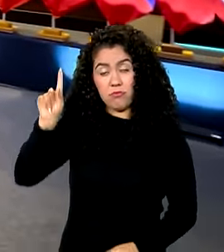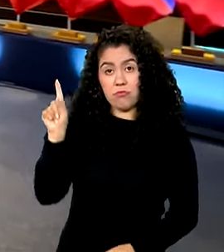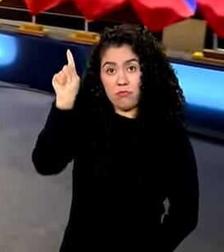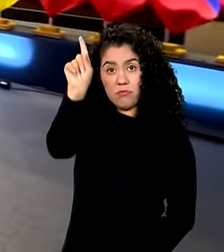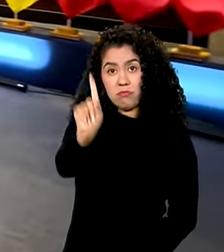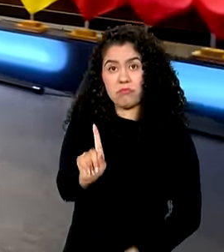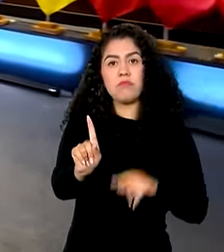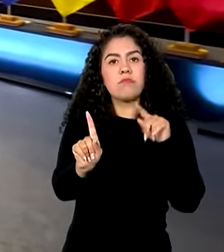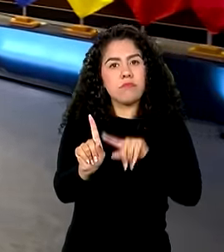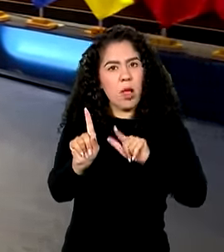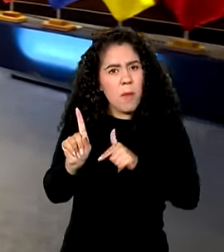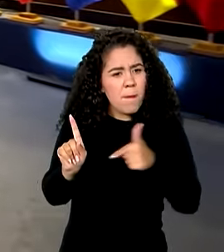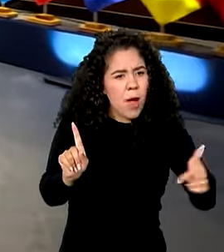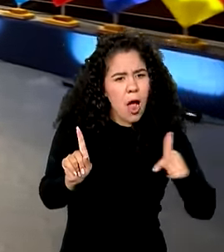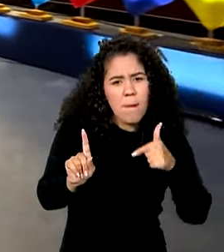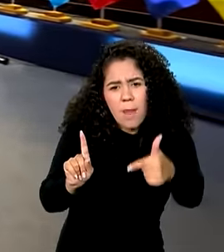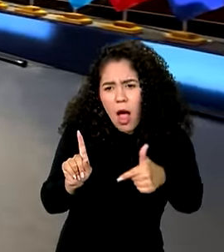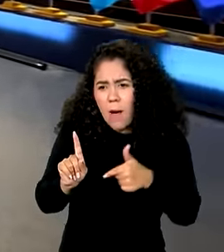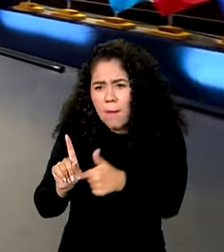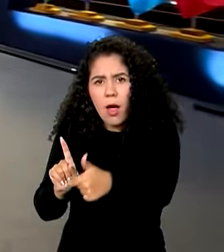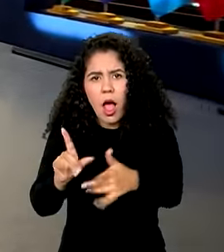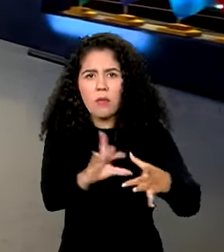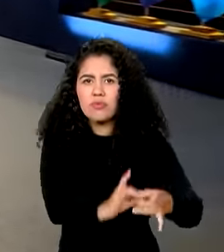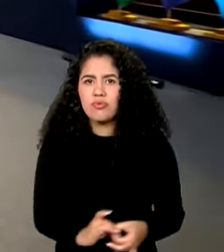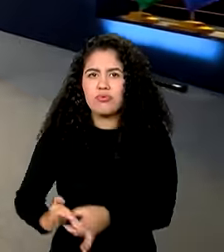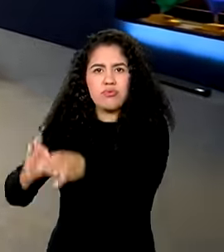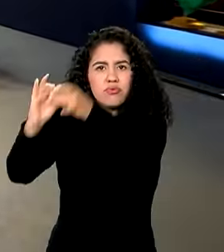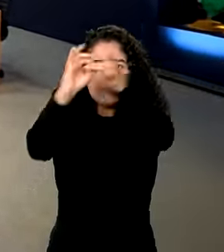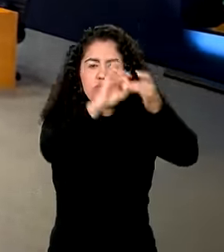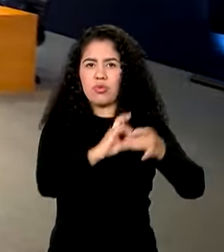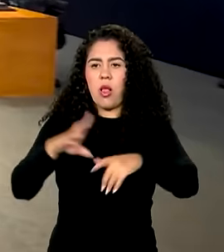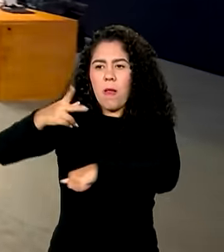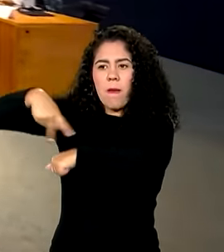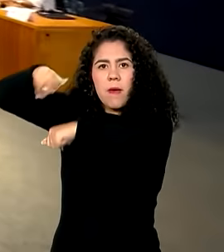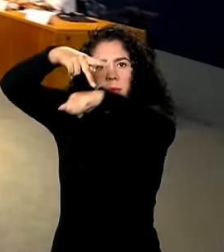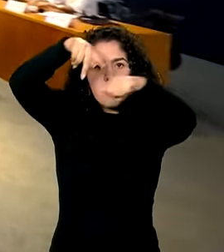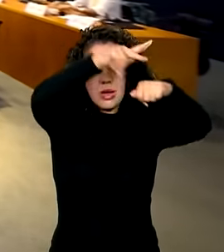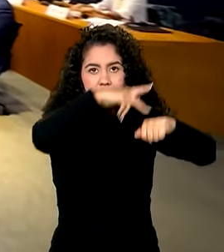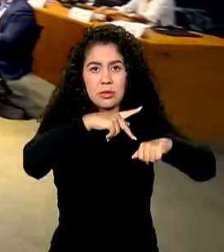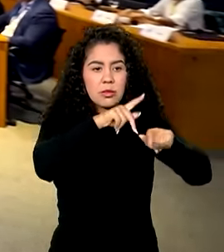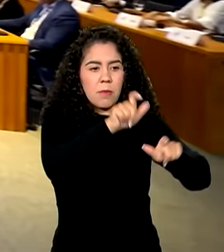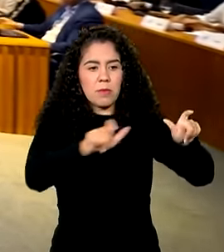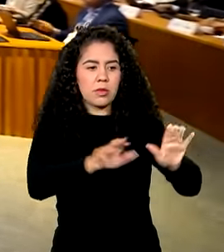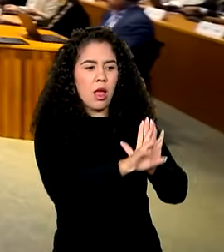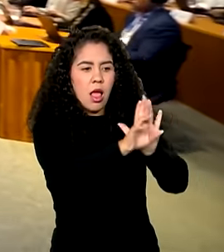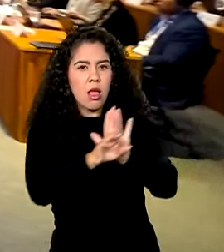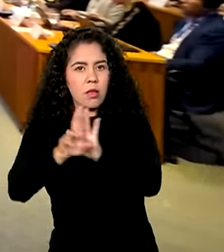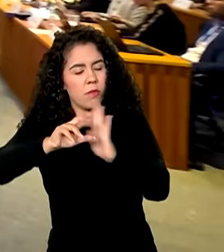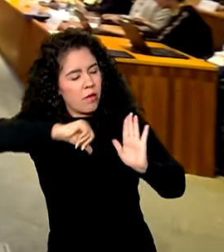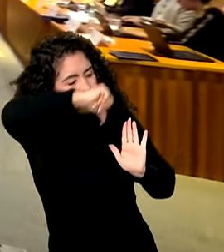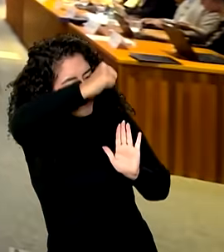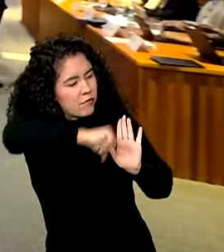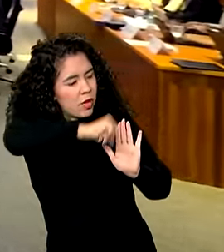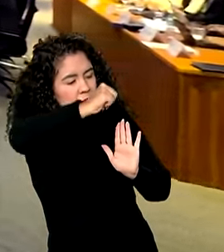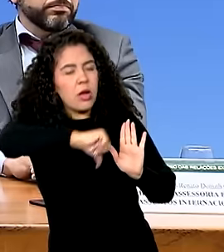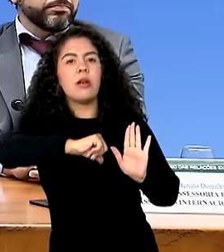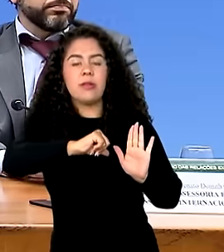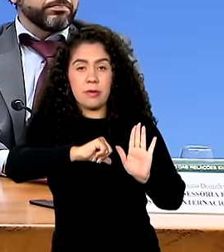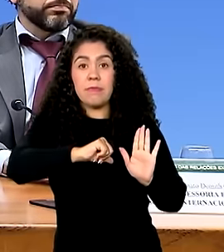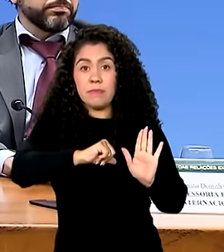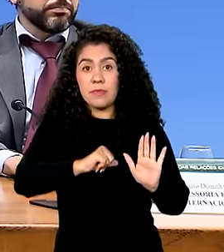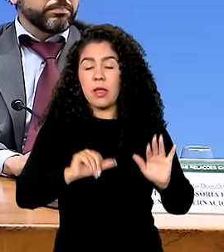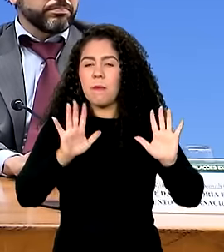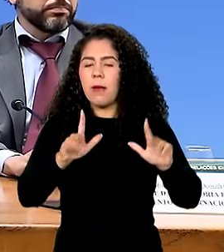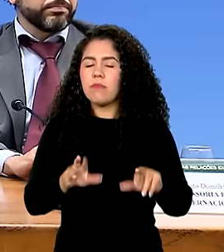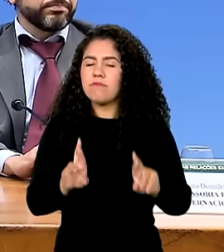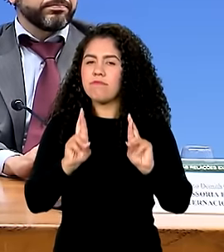federal trabalha na proposta de união global que será analisada pelos membros durante reunião ministerial no Rio de Janeiro. A